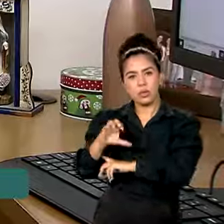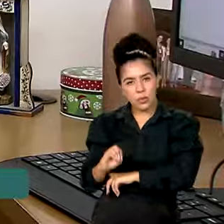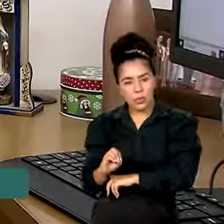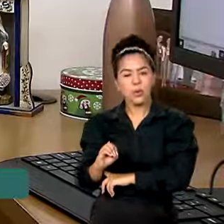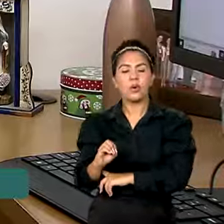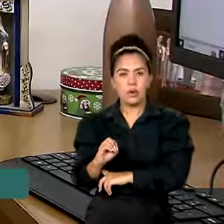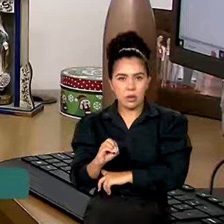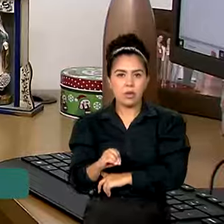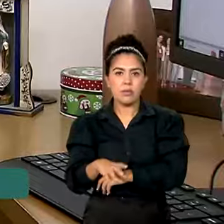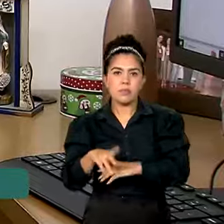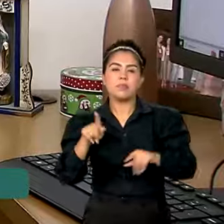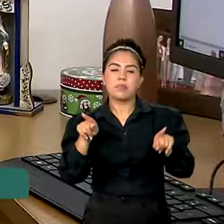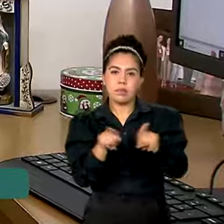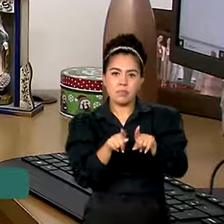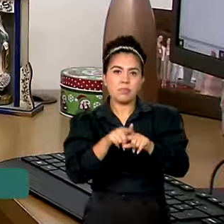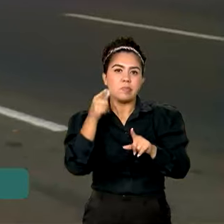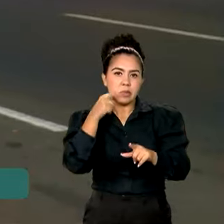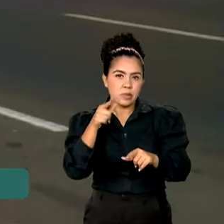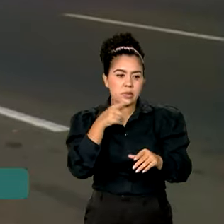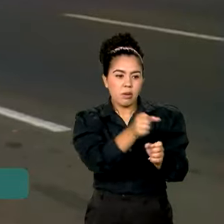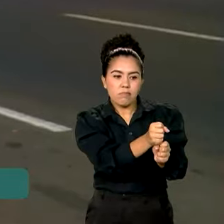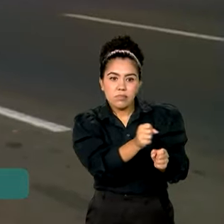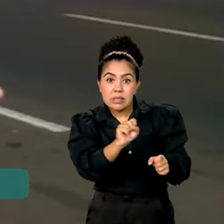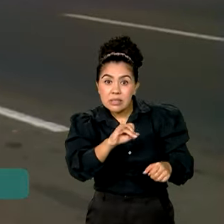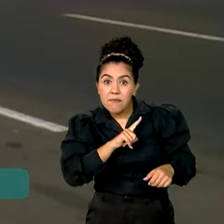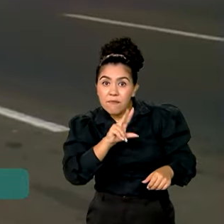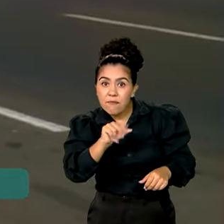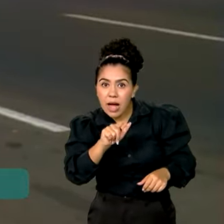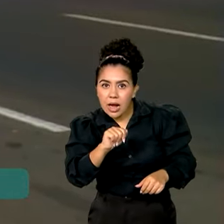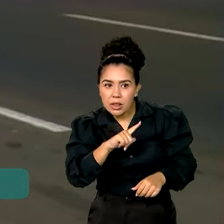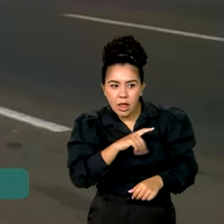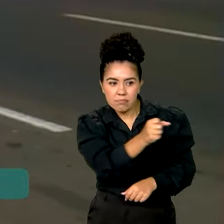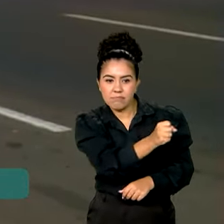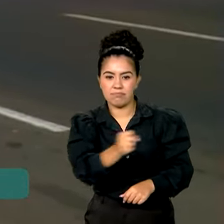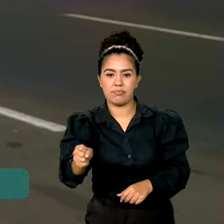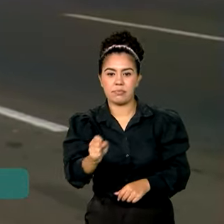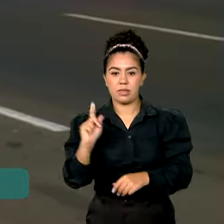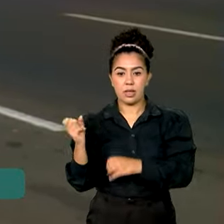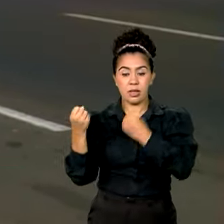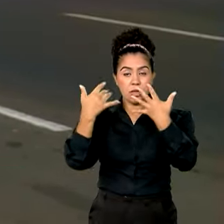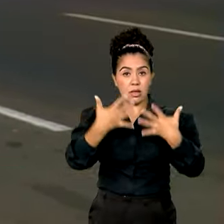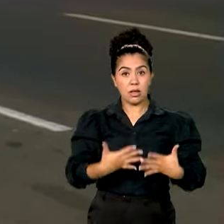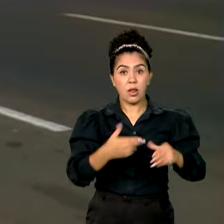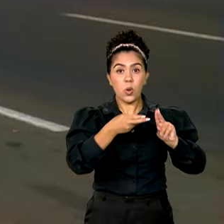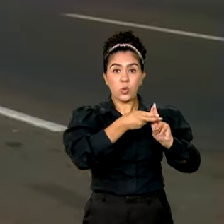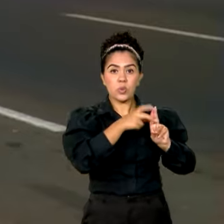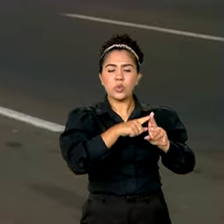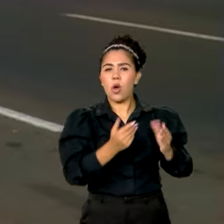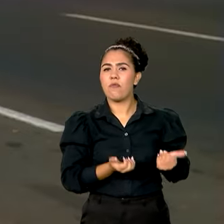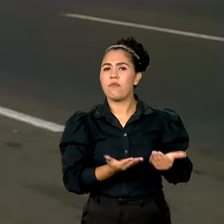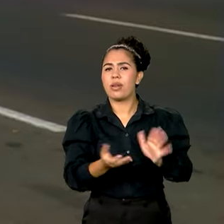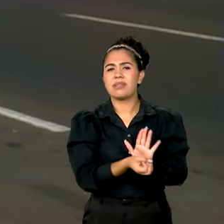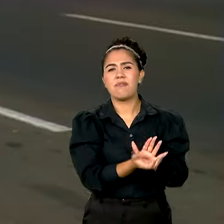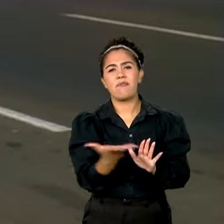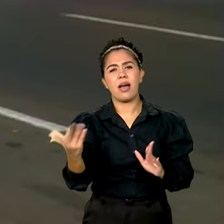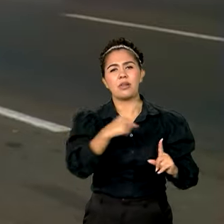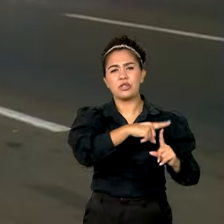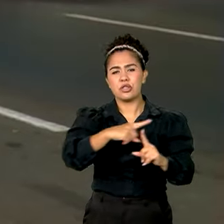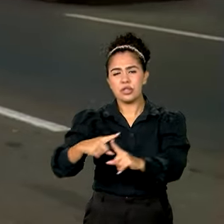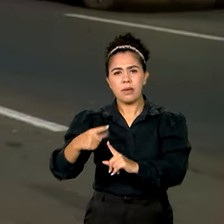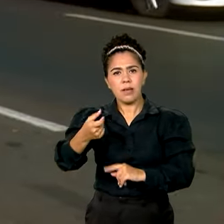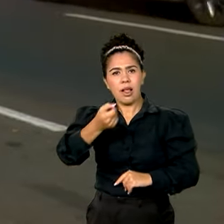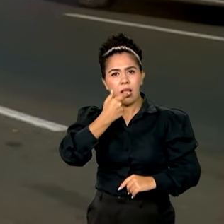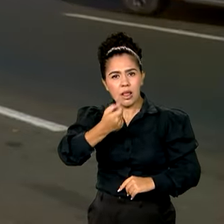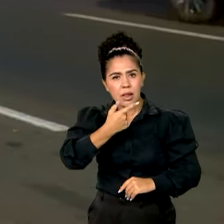é feito via sistema de regulação de vagas. O Sistema Único de Saúde oferece vários tipos de medicamentos para o tratamento do